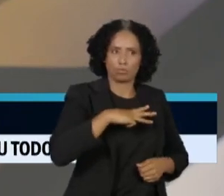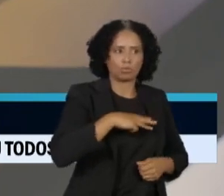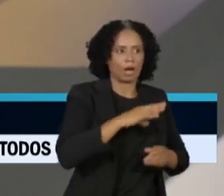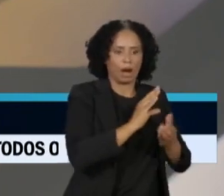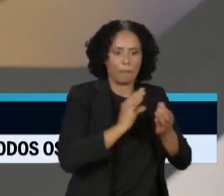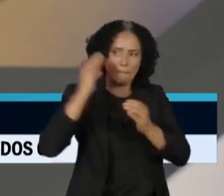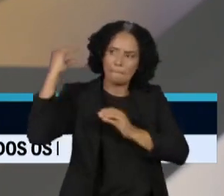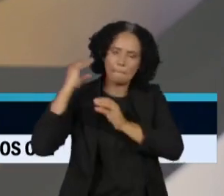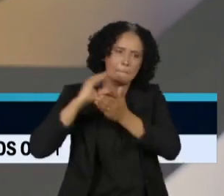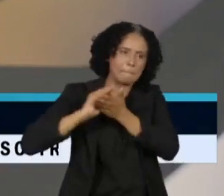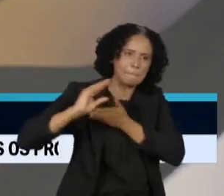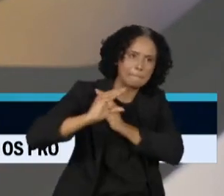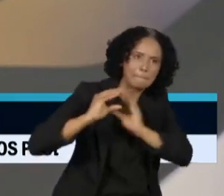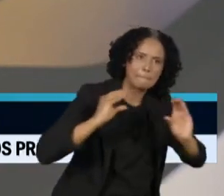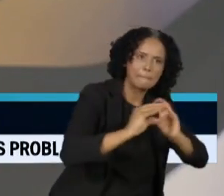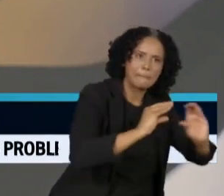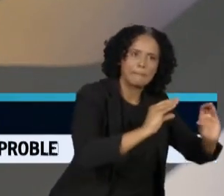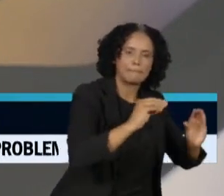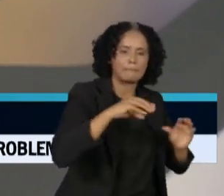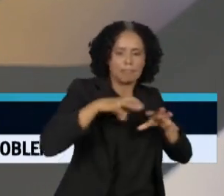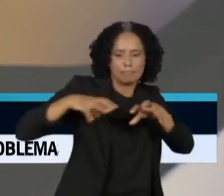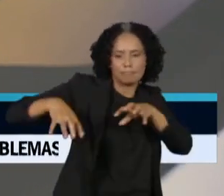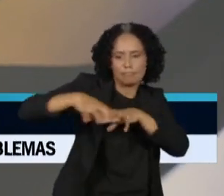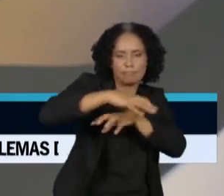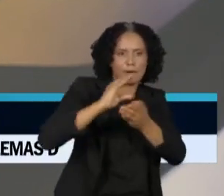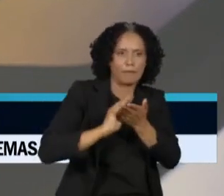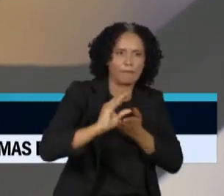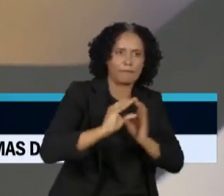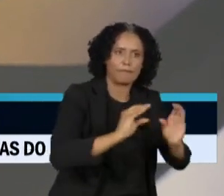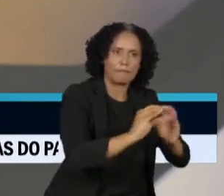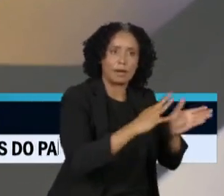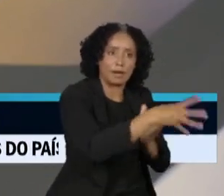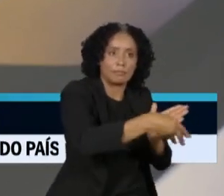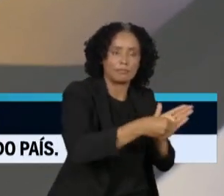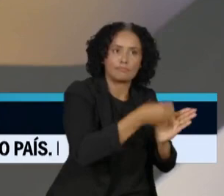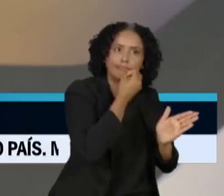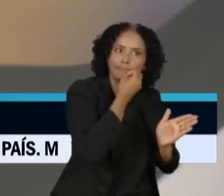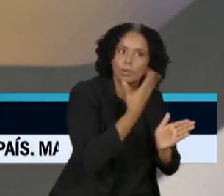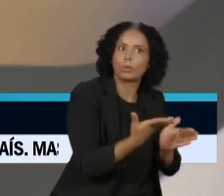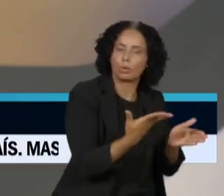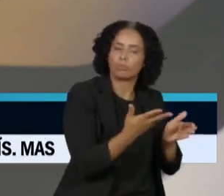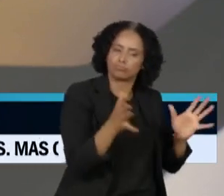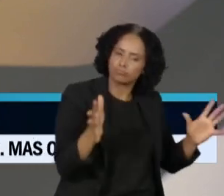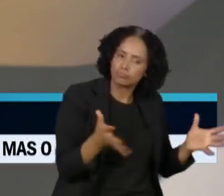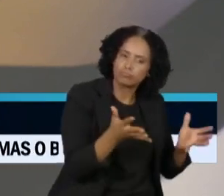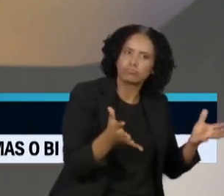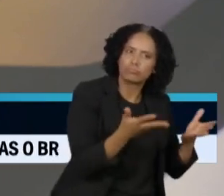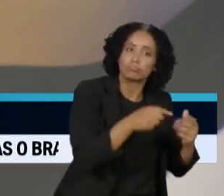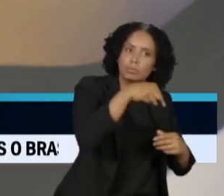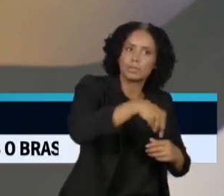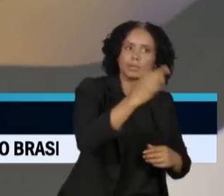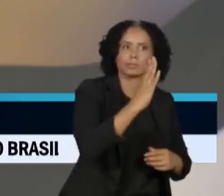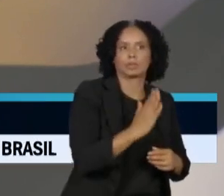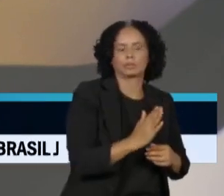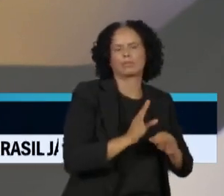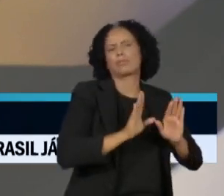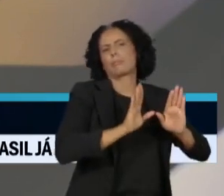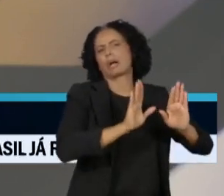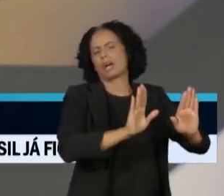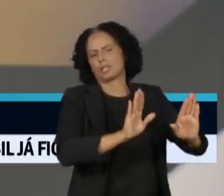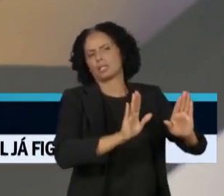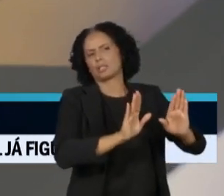a governo. É muito importante o financiamento de organizações multilaterais que eventualmente sejam feitas ao Brasil. Mas há